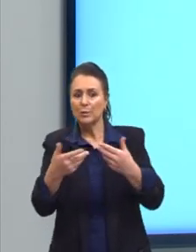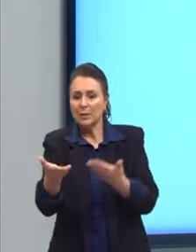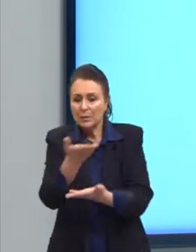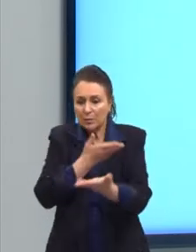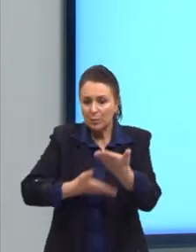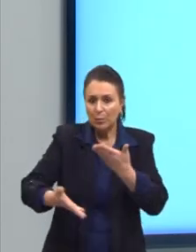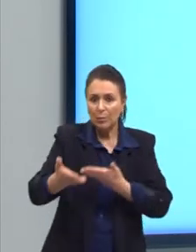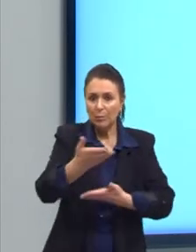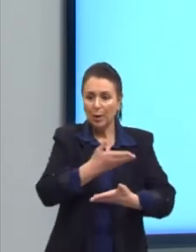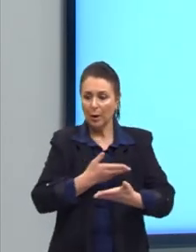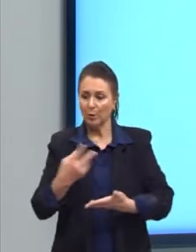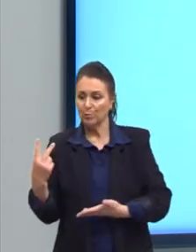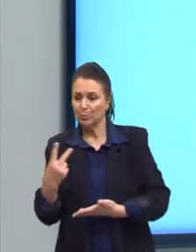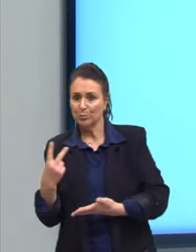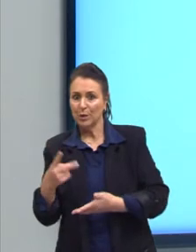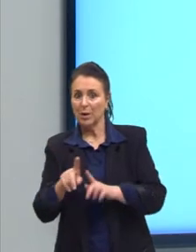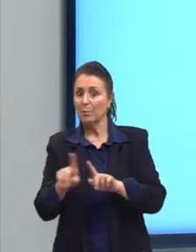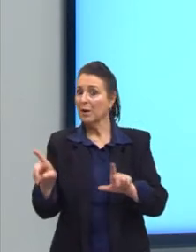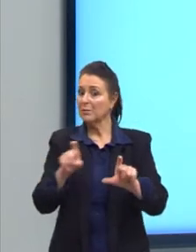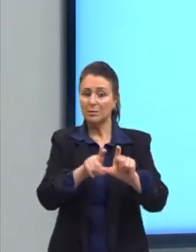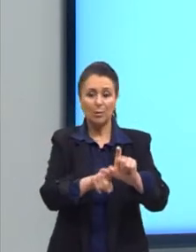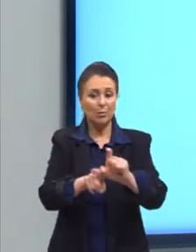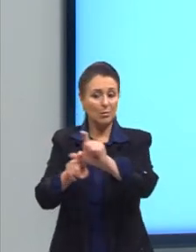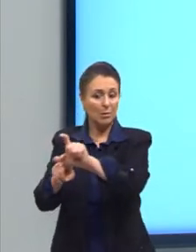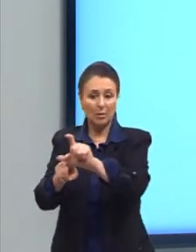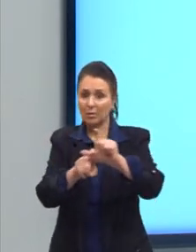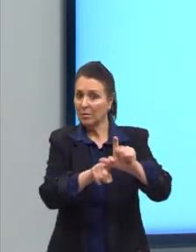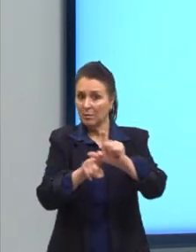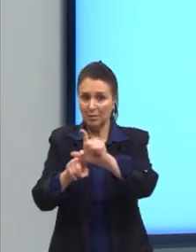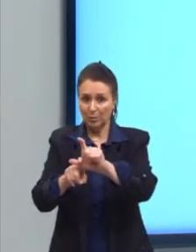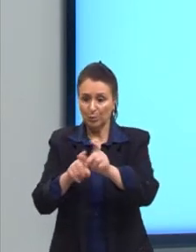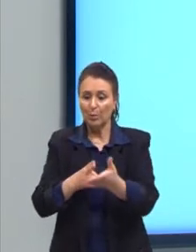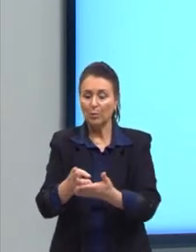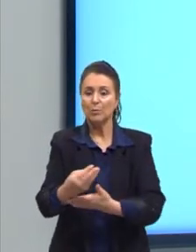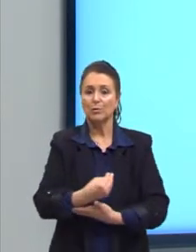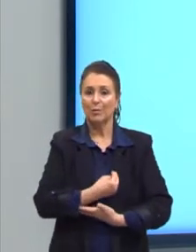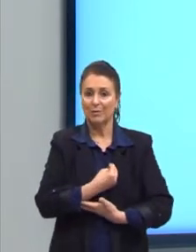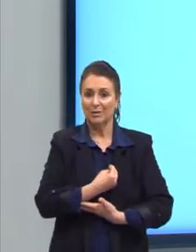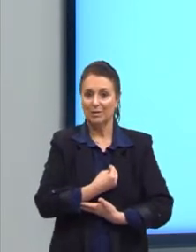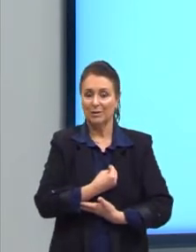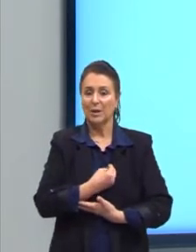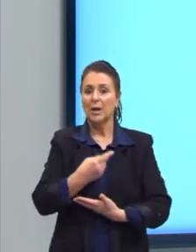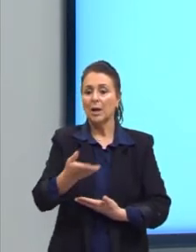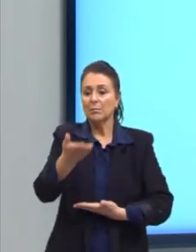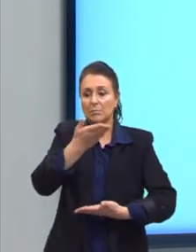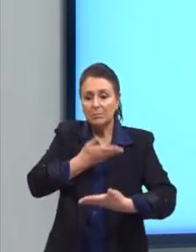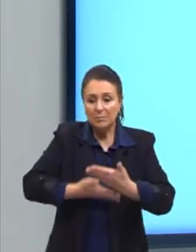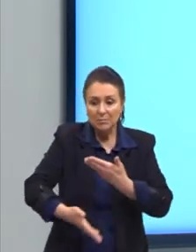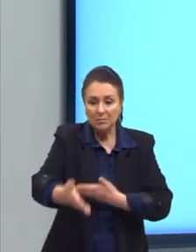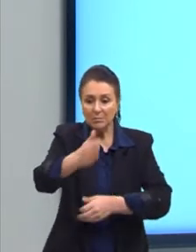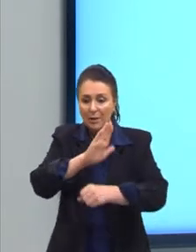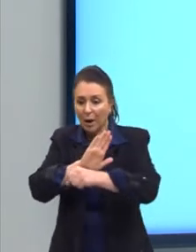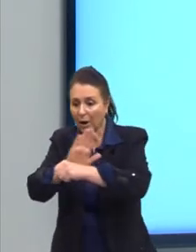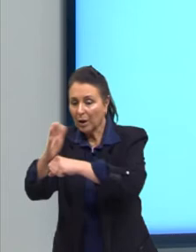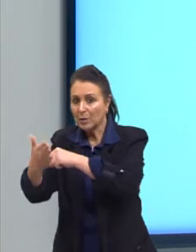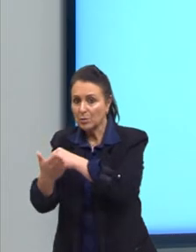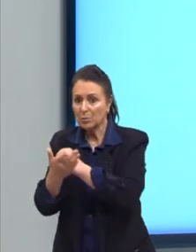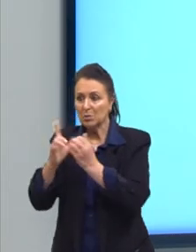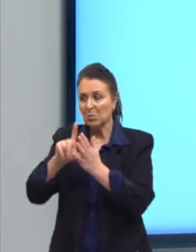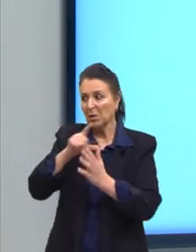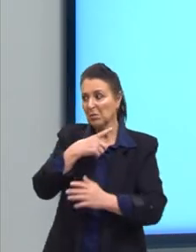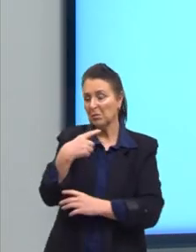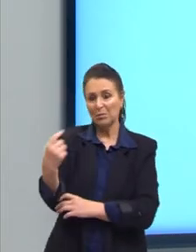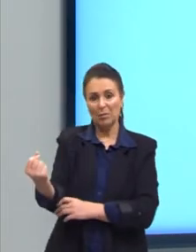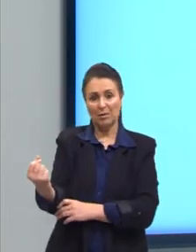mas não são dependentes um do outro para sobreviver. Eles estão ali, se cooperam, depois viram as costas, vão